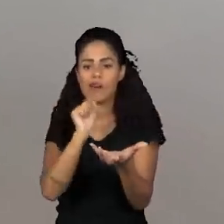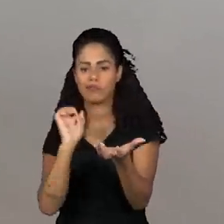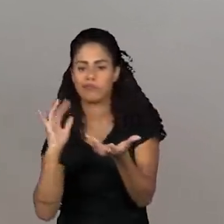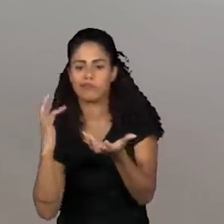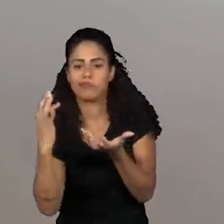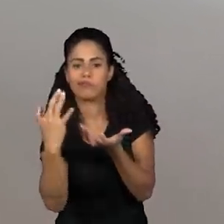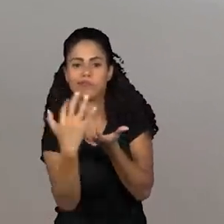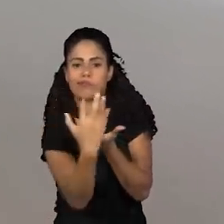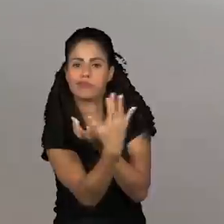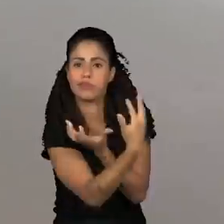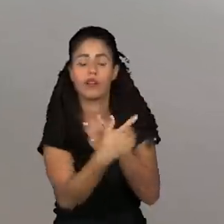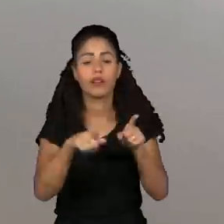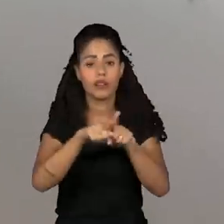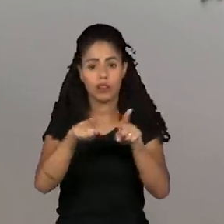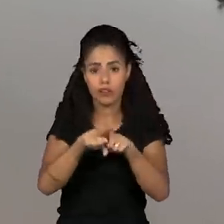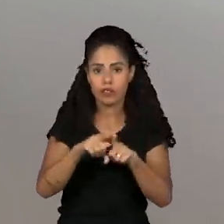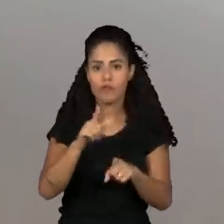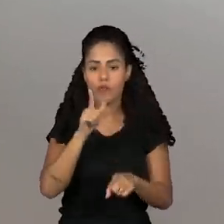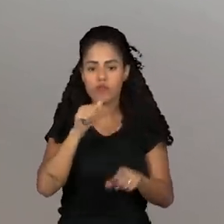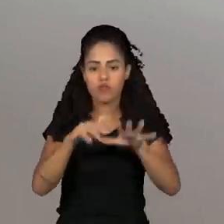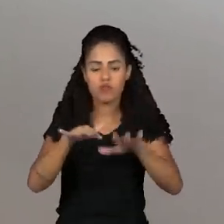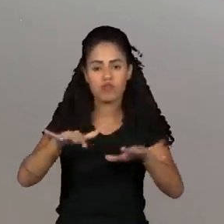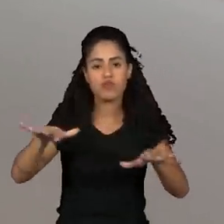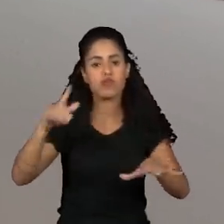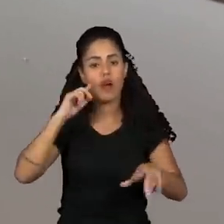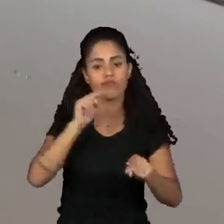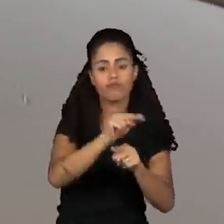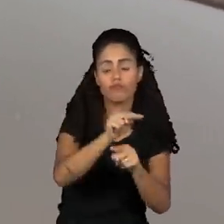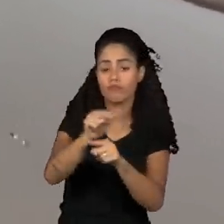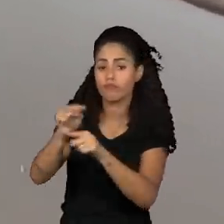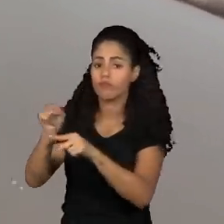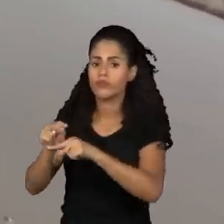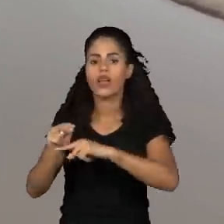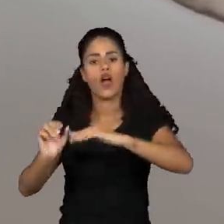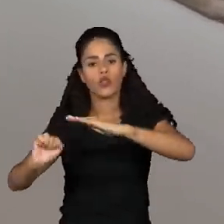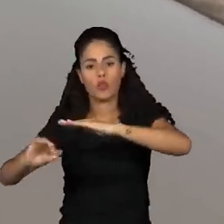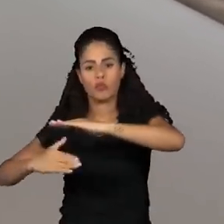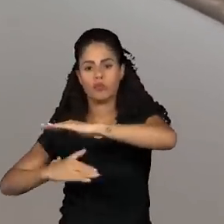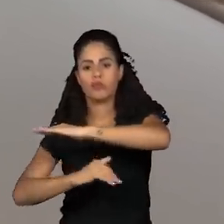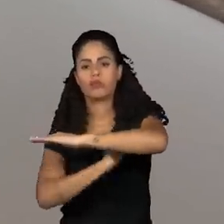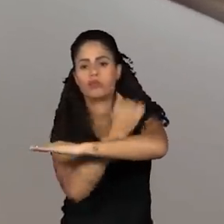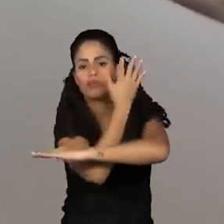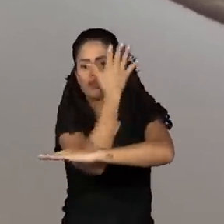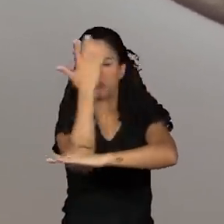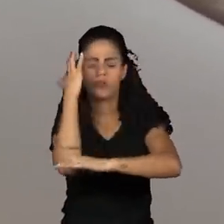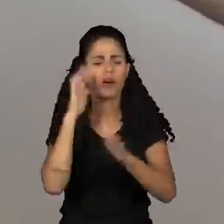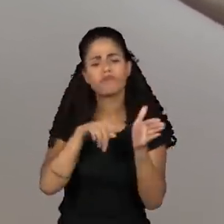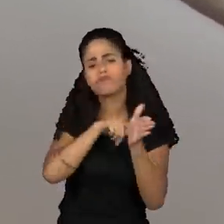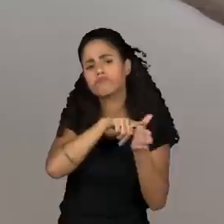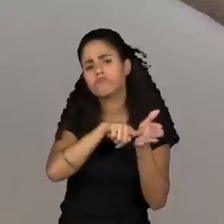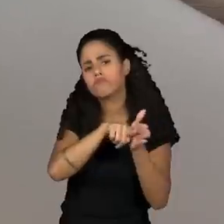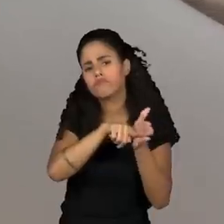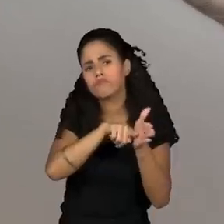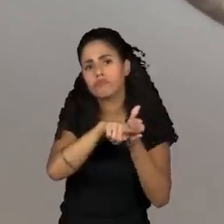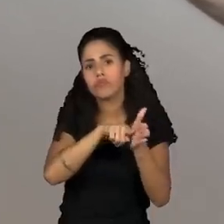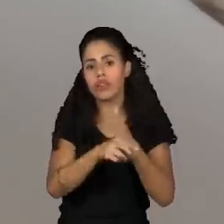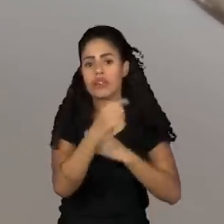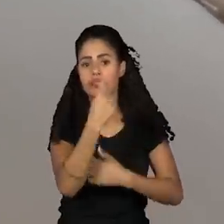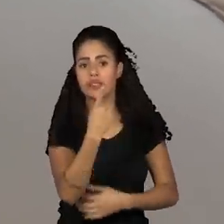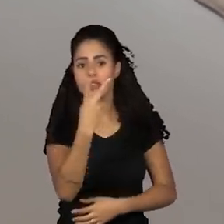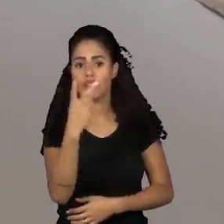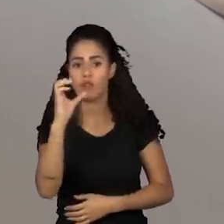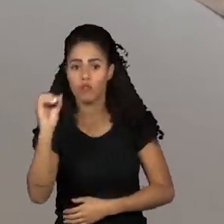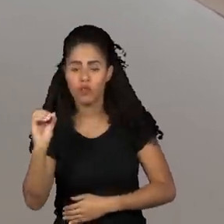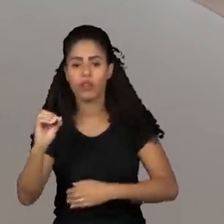O ICMB, o Instituto Chico Mendes de Conservação da Biodiversidade, investiga a morte de mais de 120